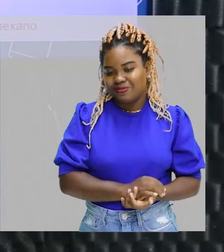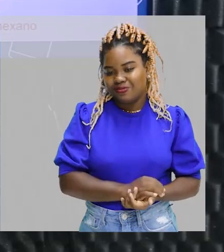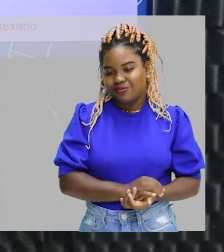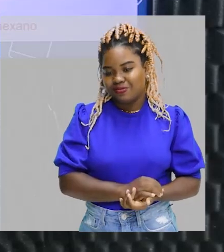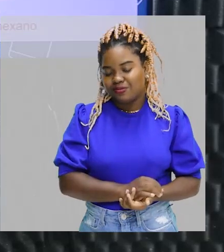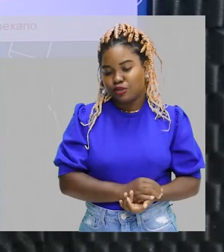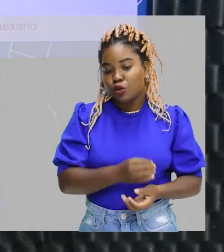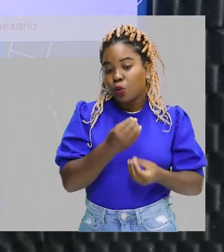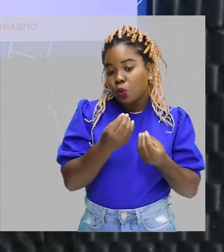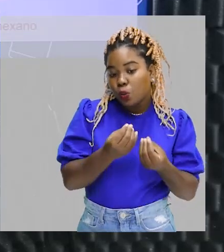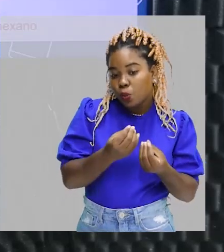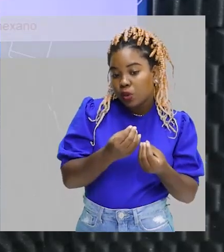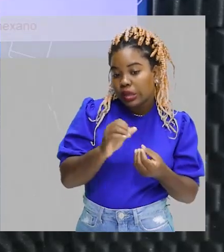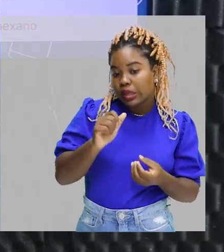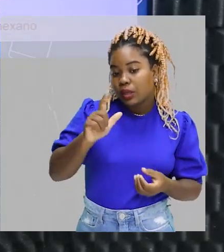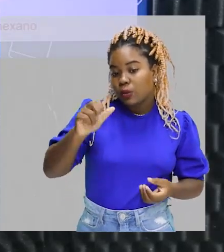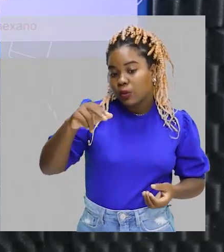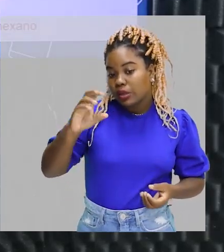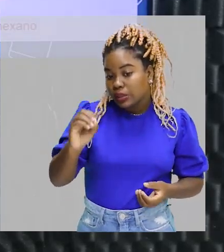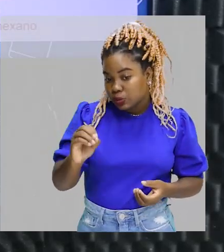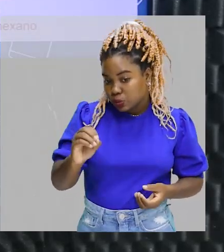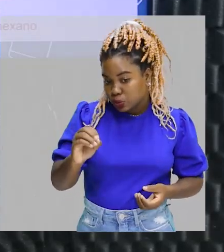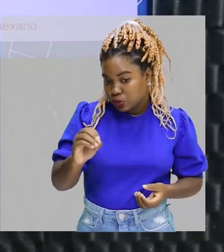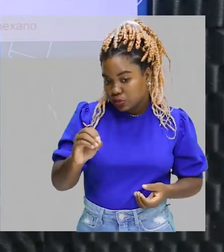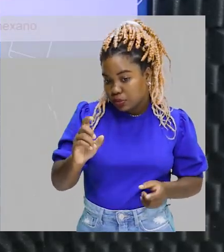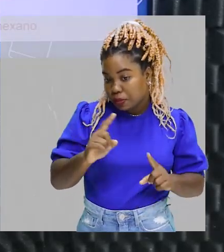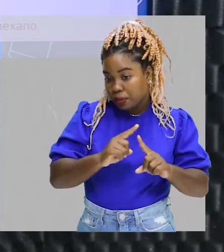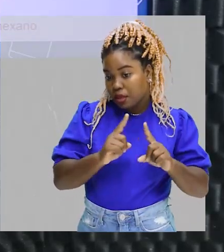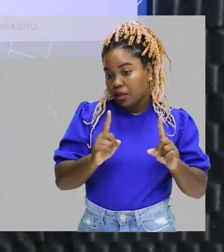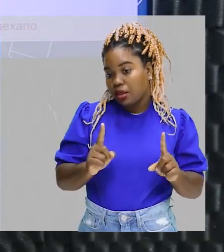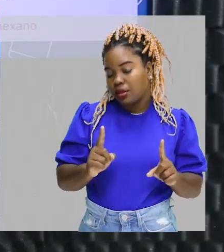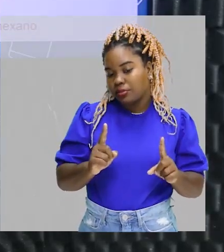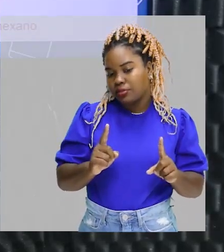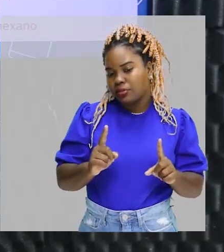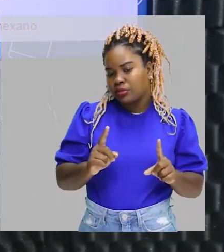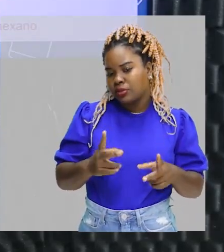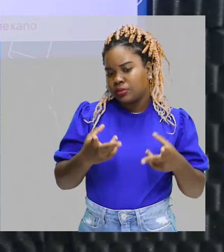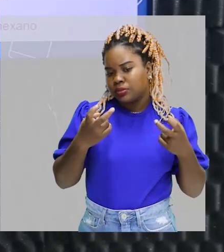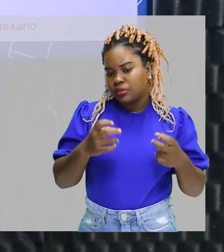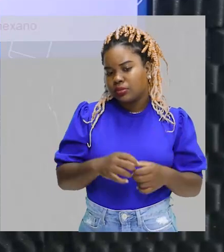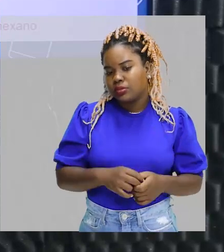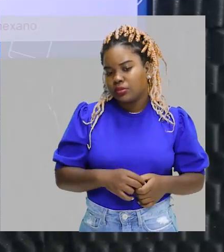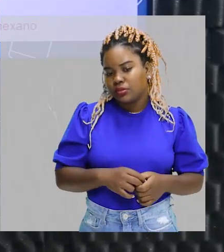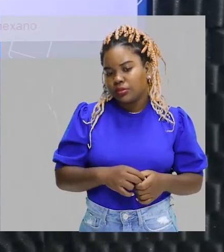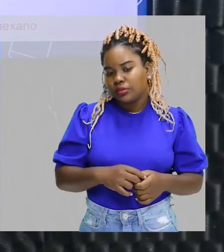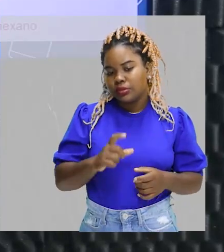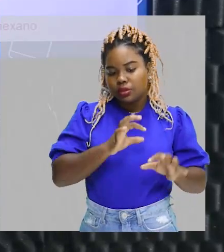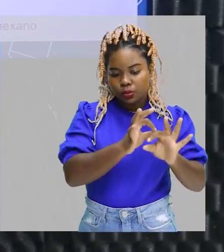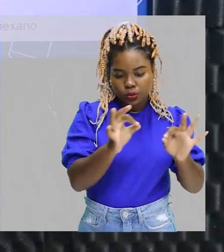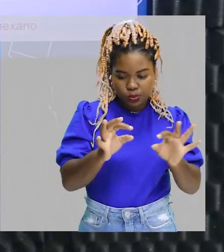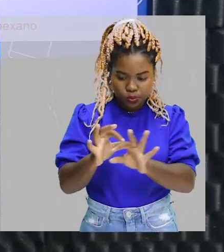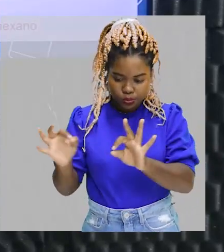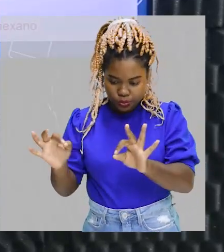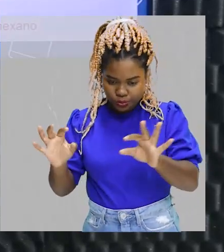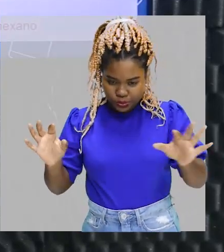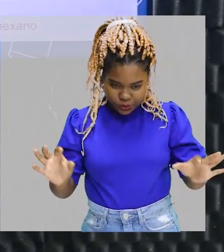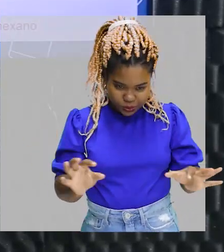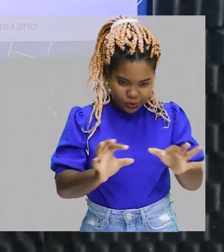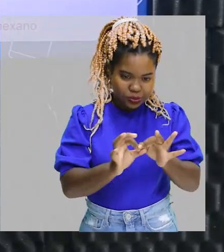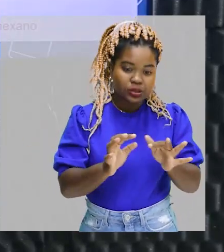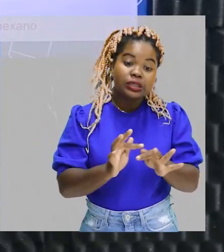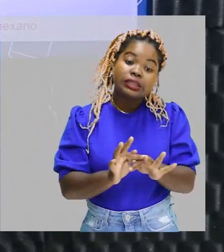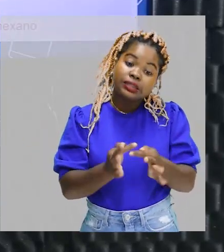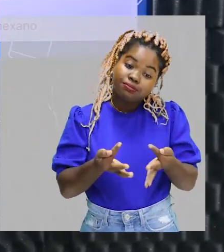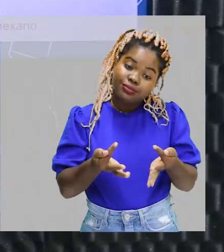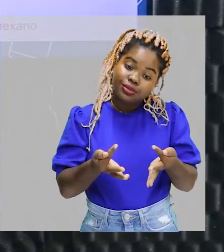Como ele é um alcano, a gente está falando sobre alcanos, mas você verifica que, entre os carbonos, eu só tenho